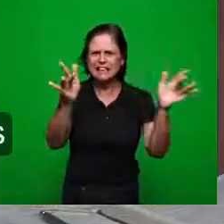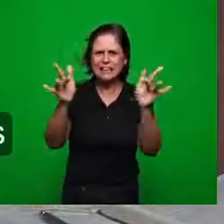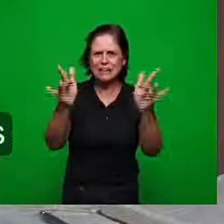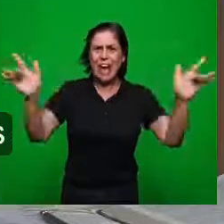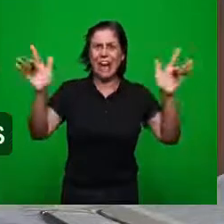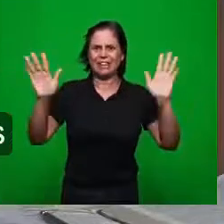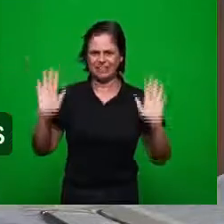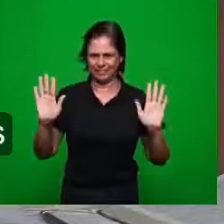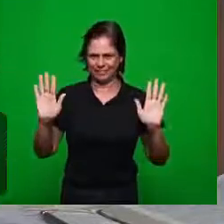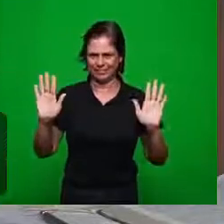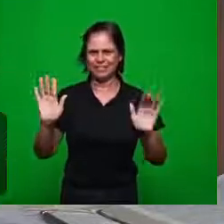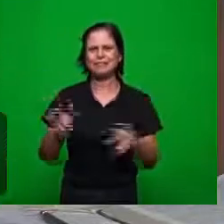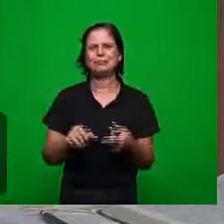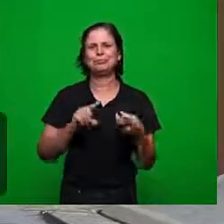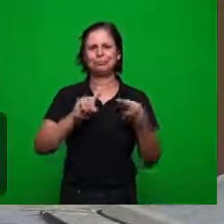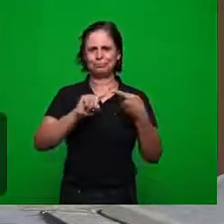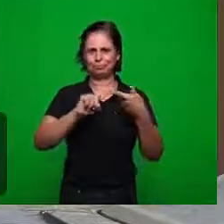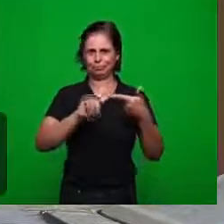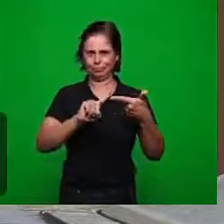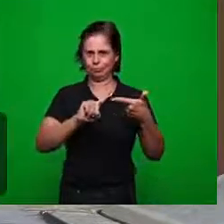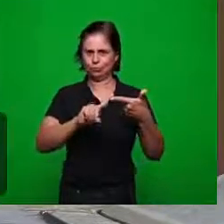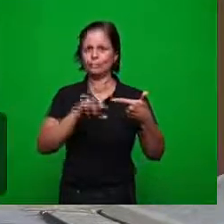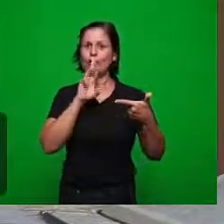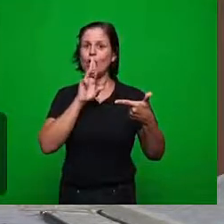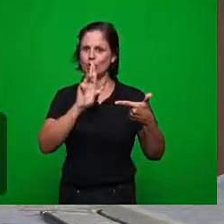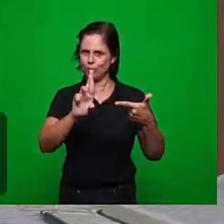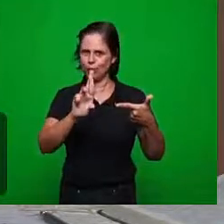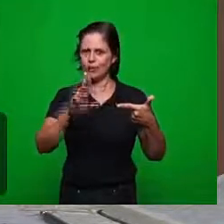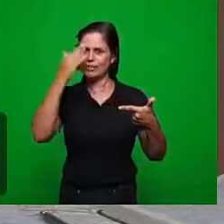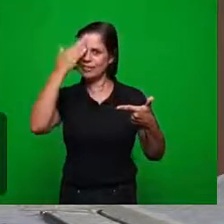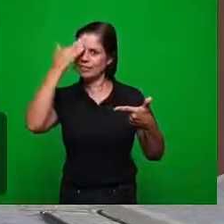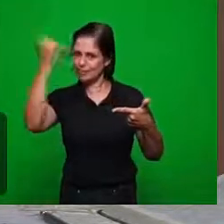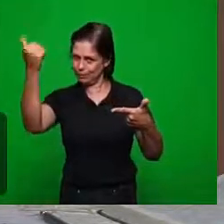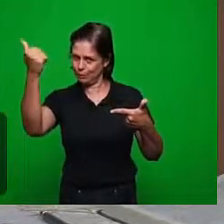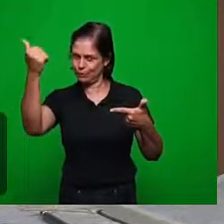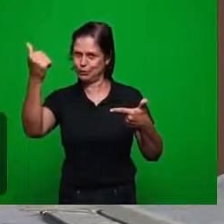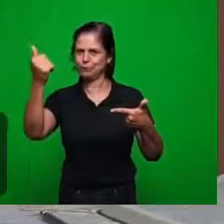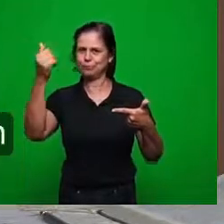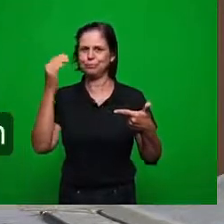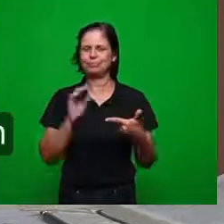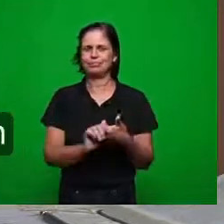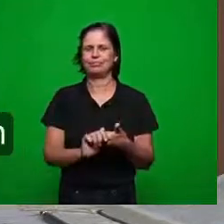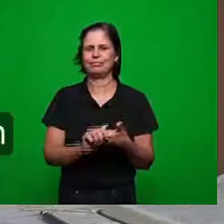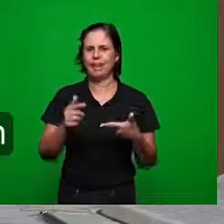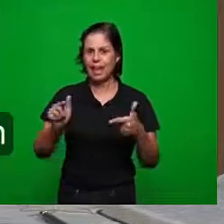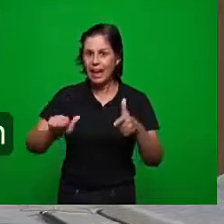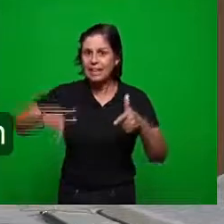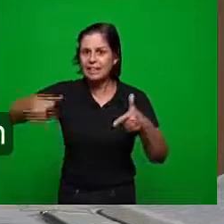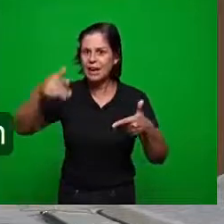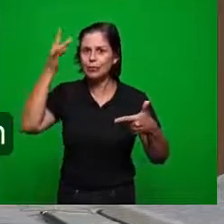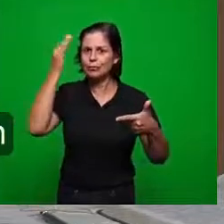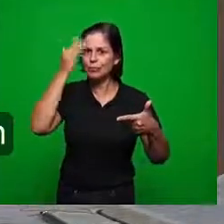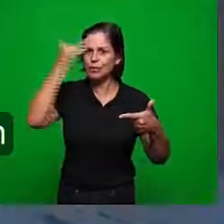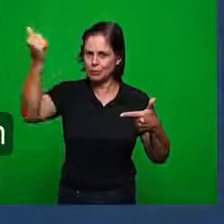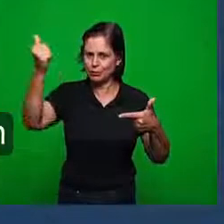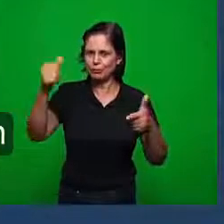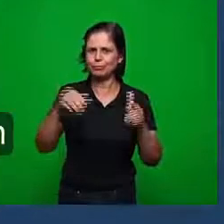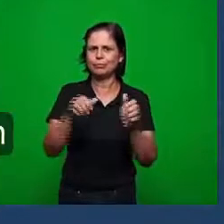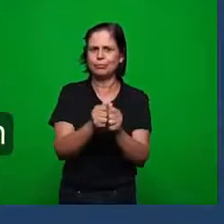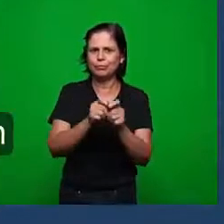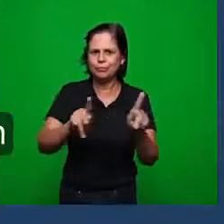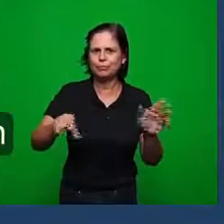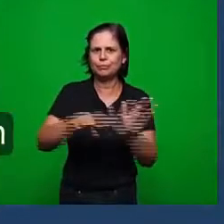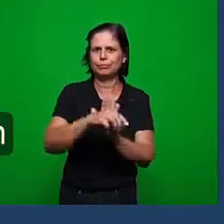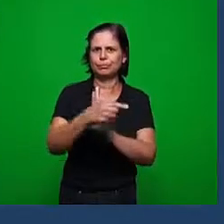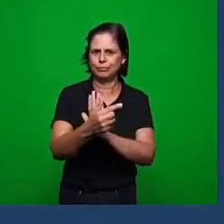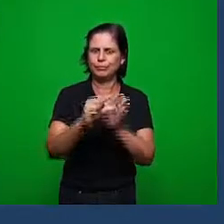resposta que é o espírito de sabedoria ou seja a operação do espírito de sabedoria na igreja de pérgamo apocalipse capítulo 2